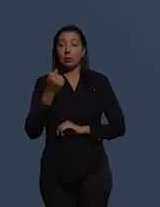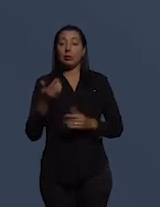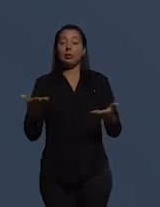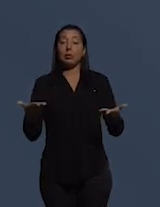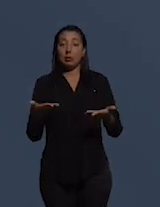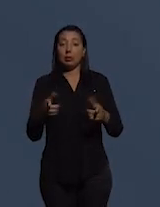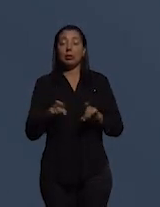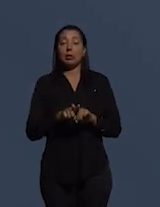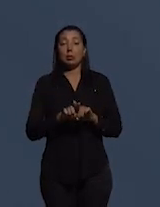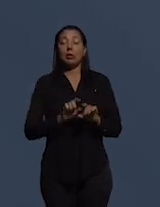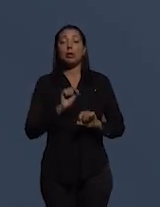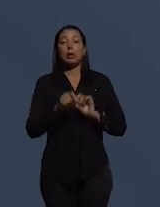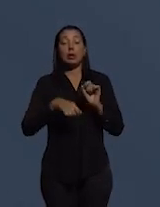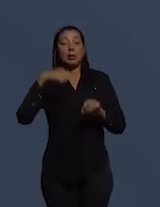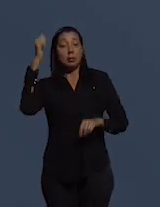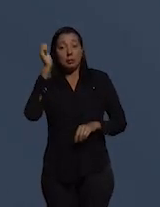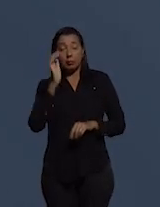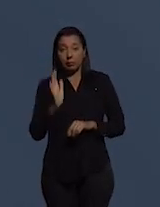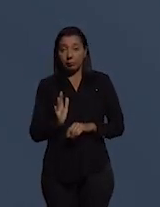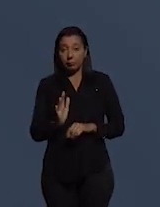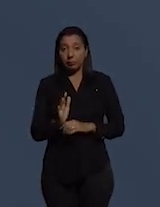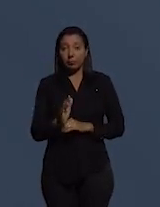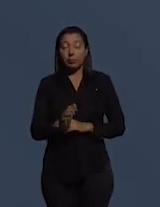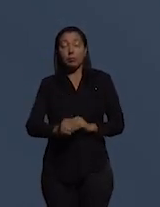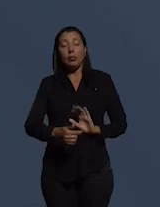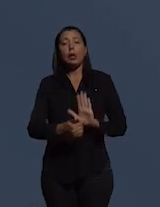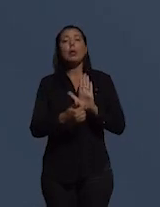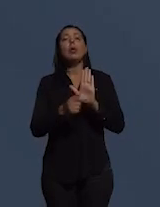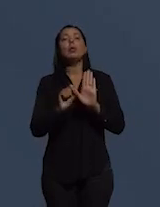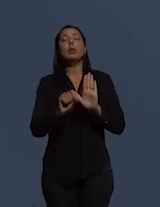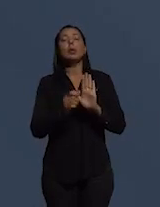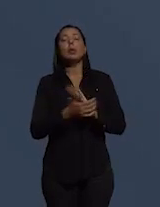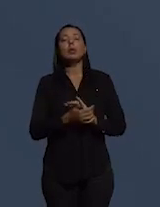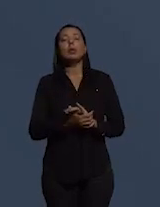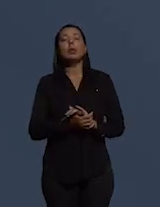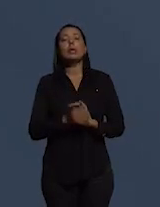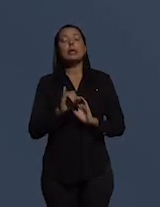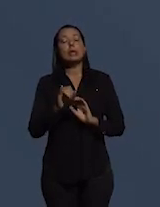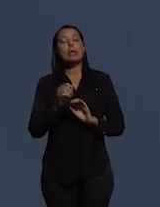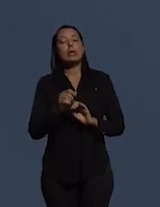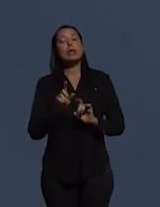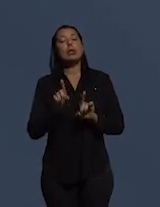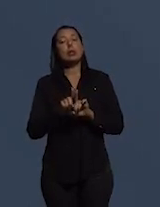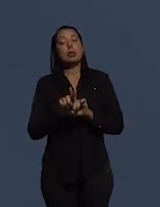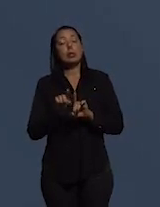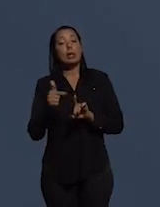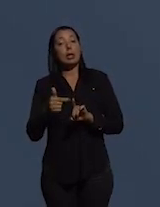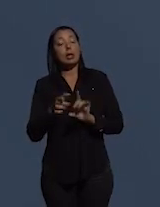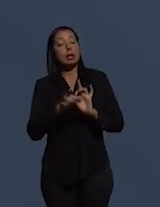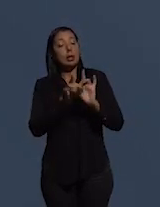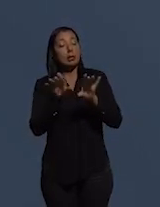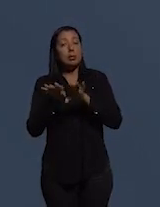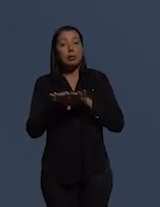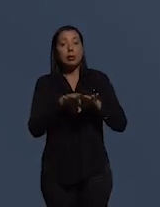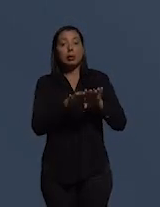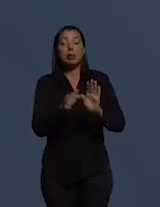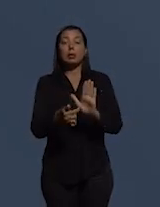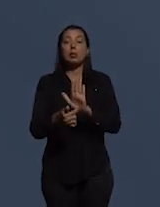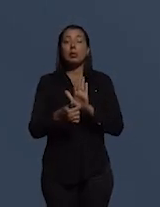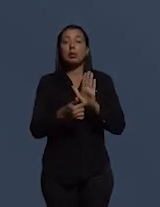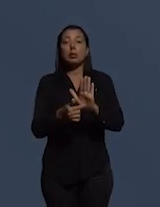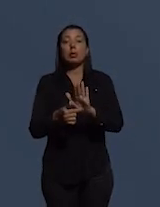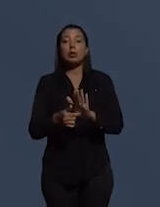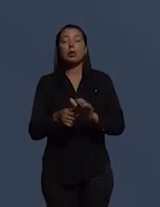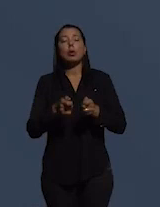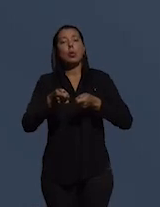brasileiro demonstra que, se de um lado a democracia, a transparência, o